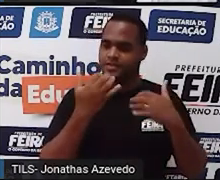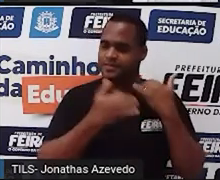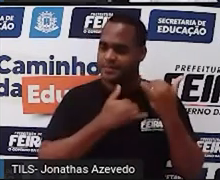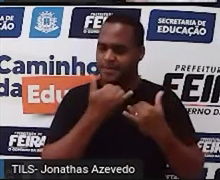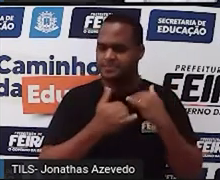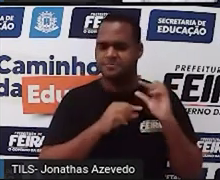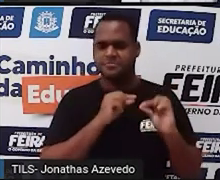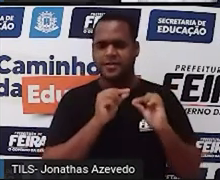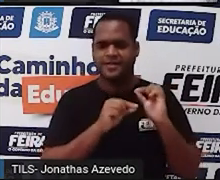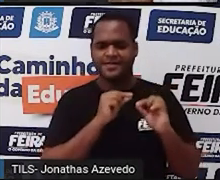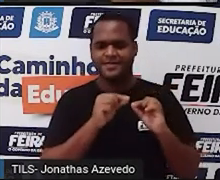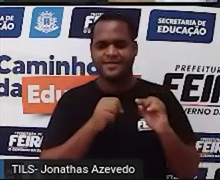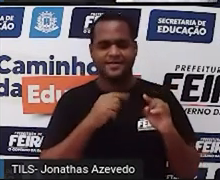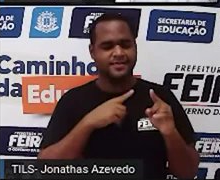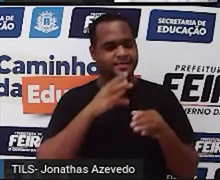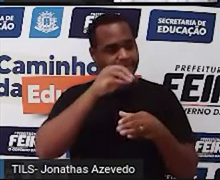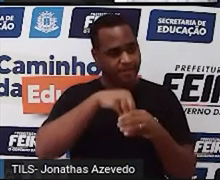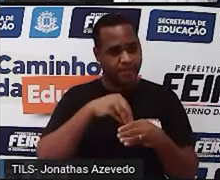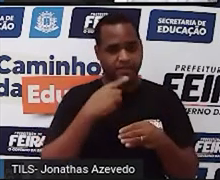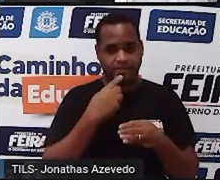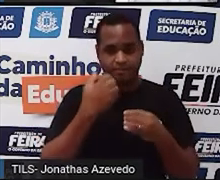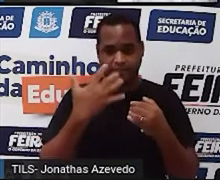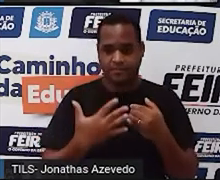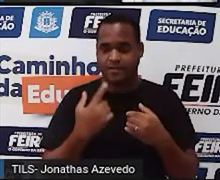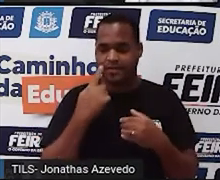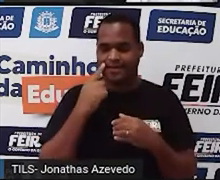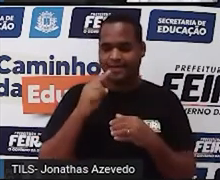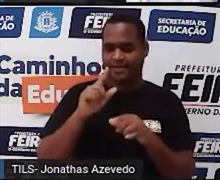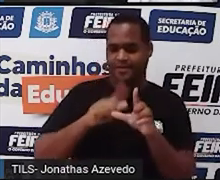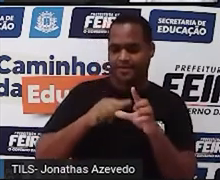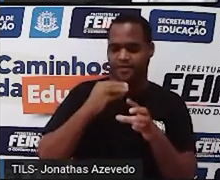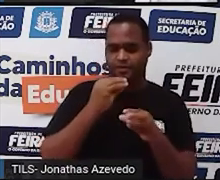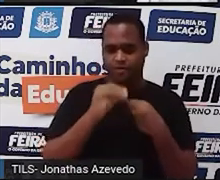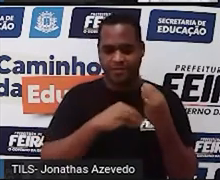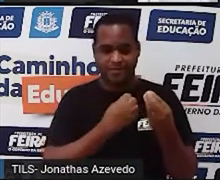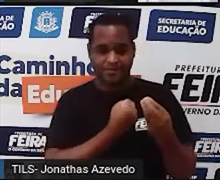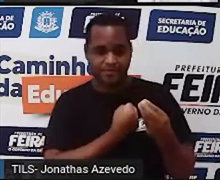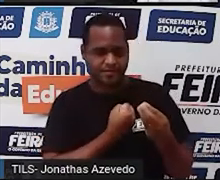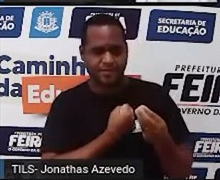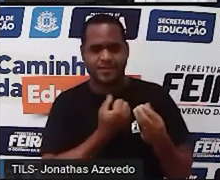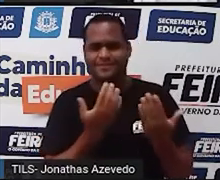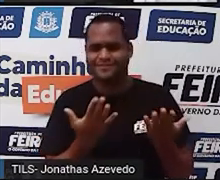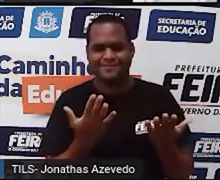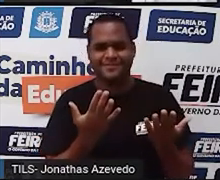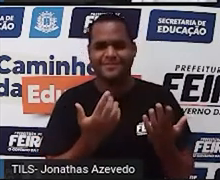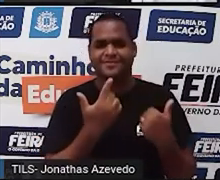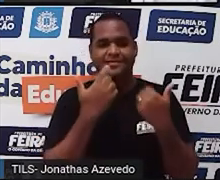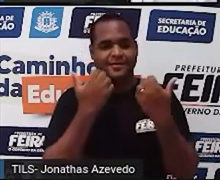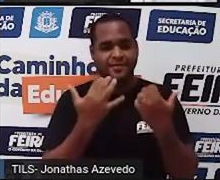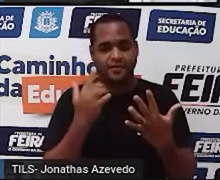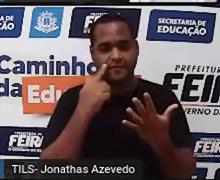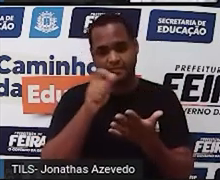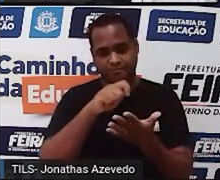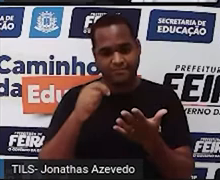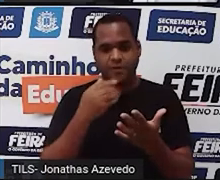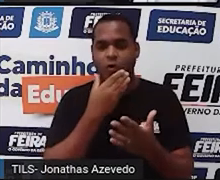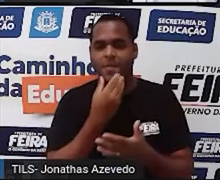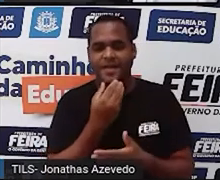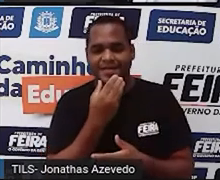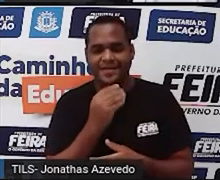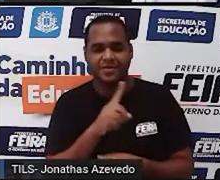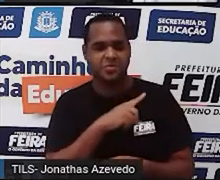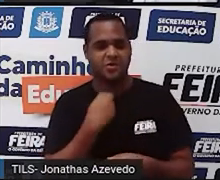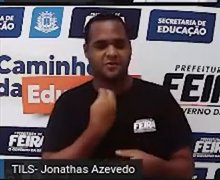aula dentro desse enigma que foi escrito, né? No túmulo de